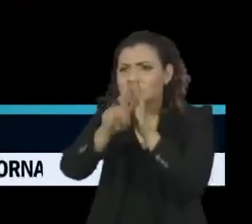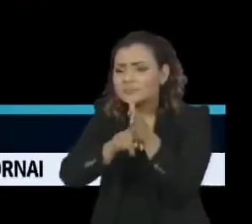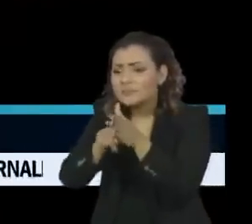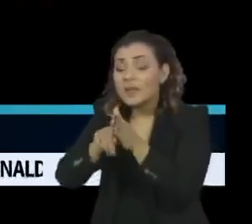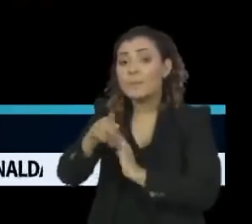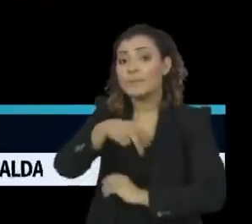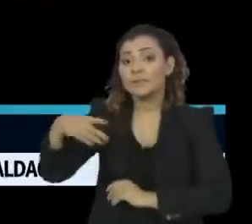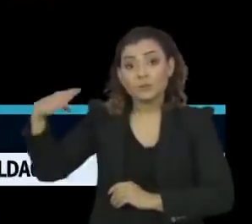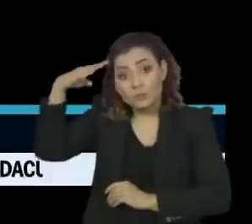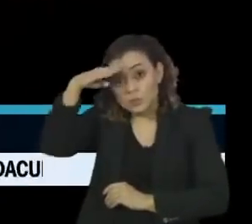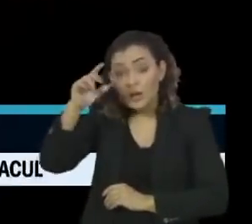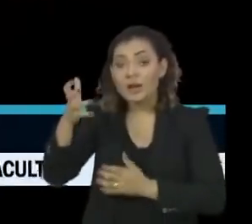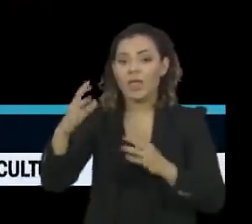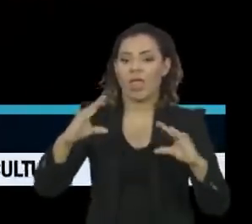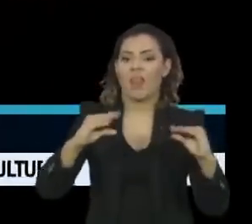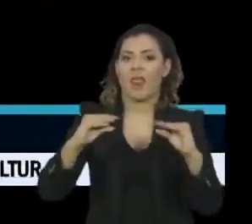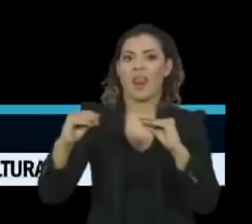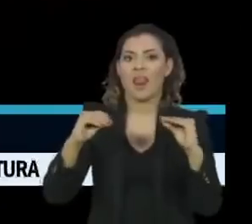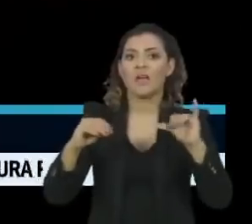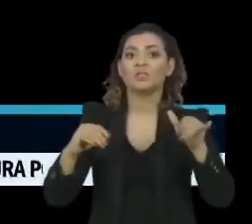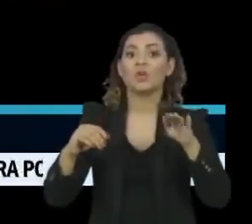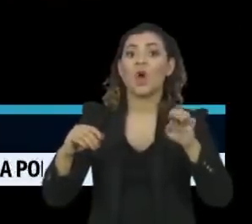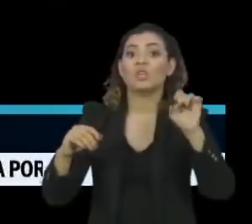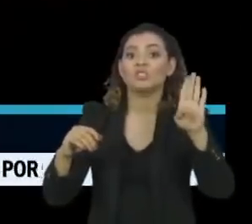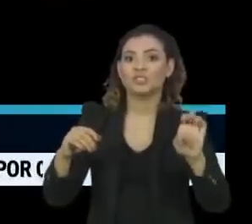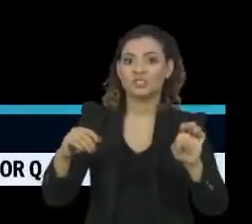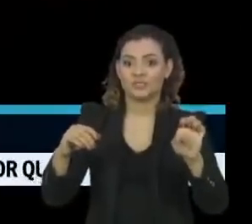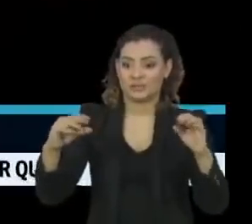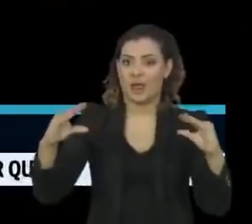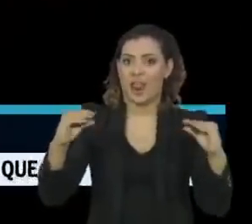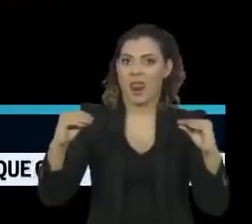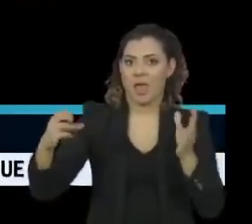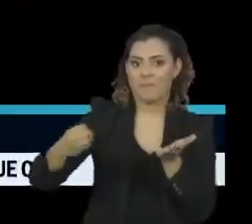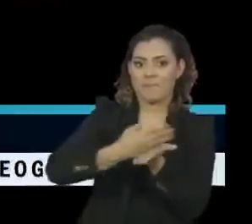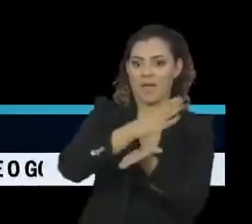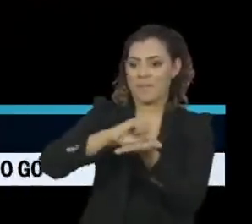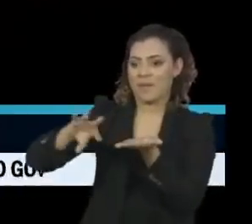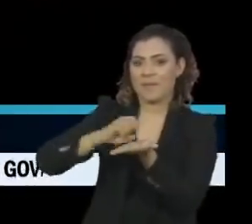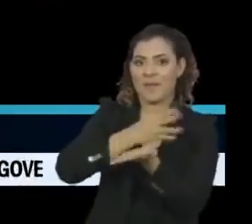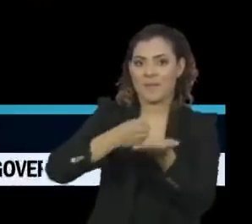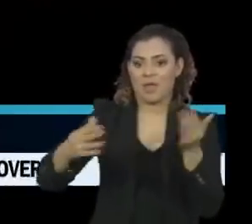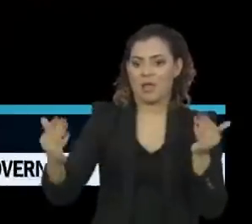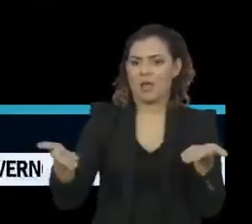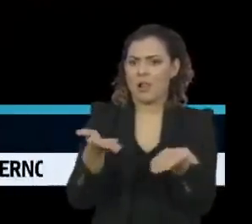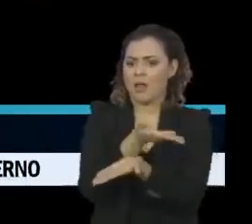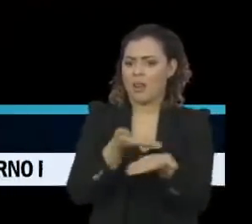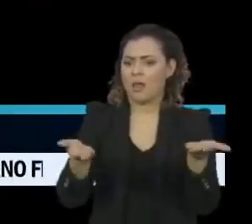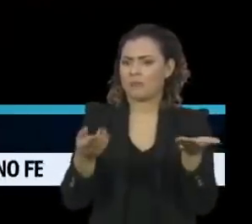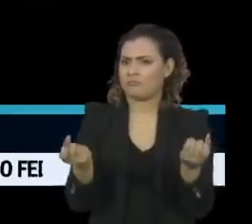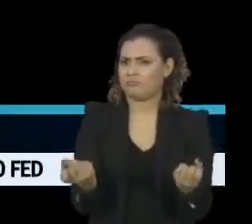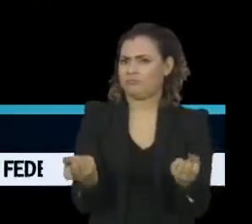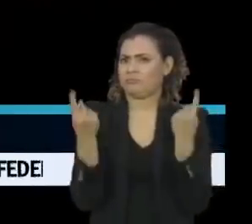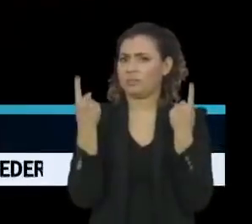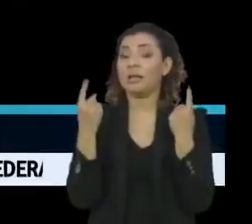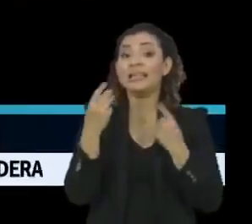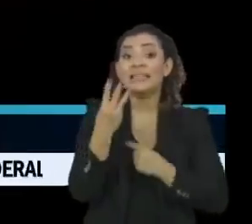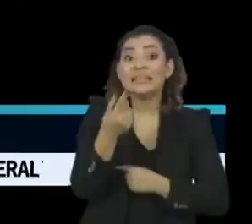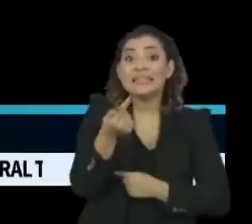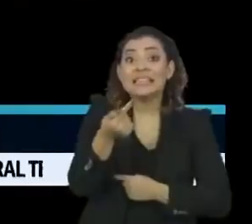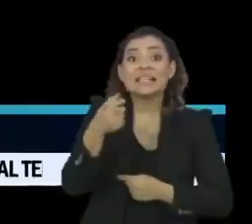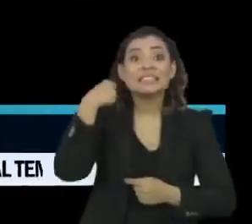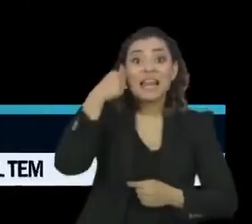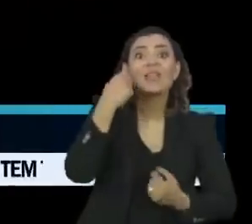conversa com o senador Jorge Cajuru, que foi divulgada no final de semana. CPI mais ampla, essa que tem o apoio até agora de 37